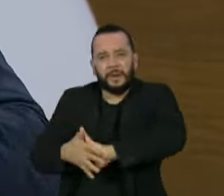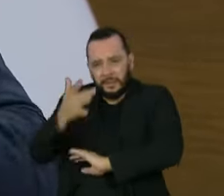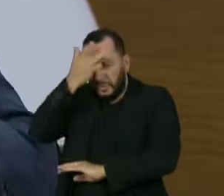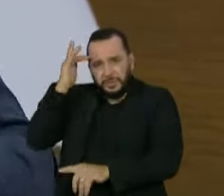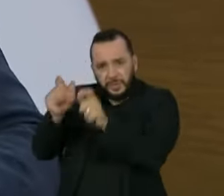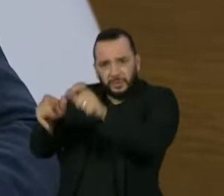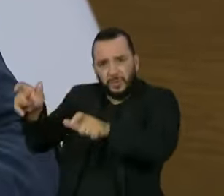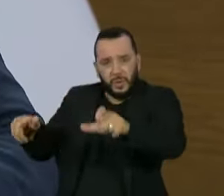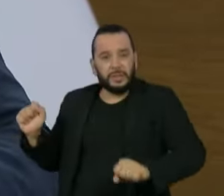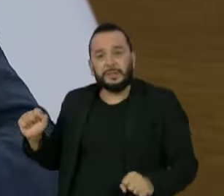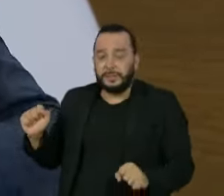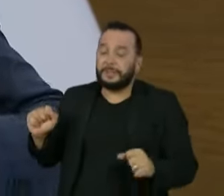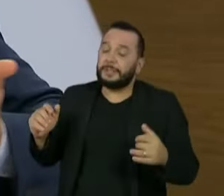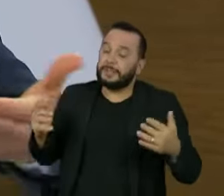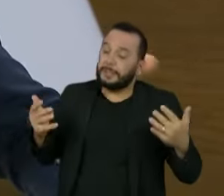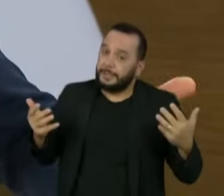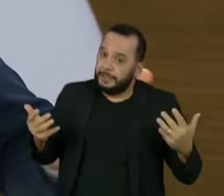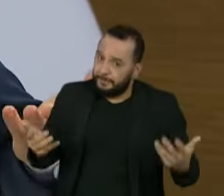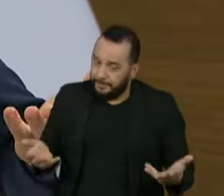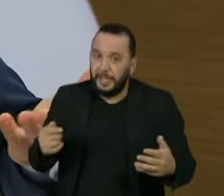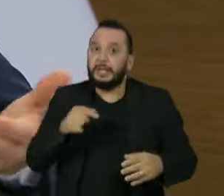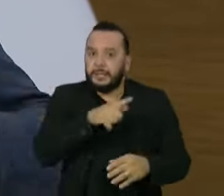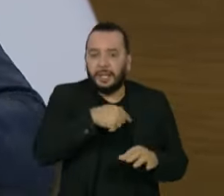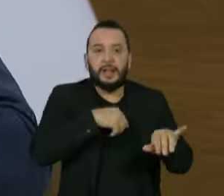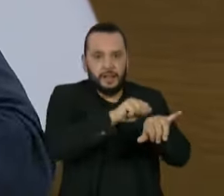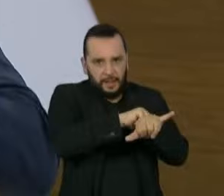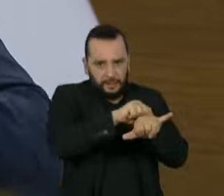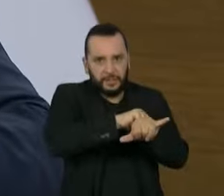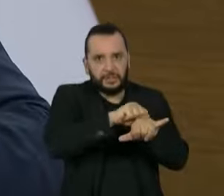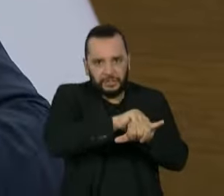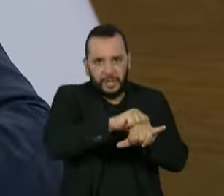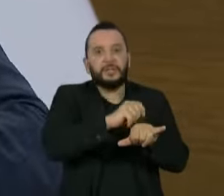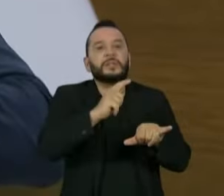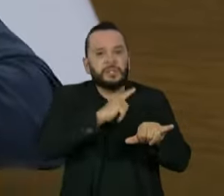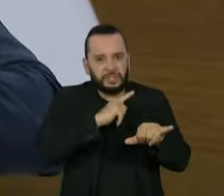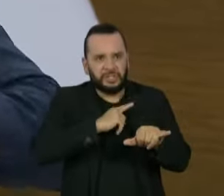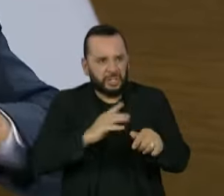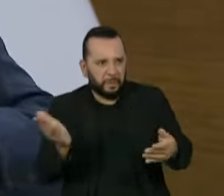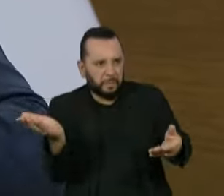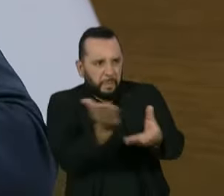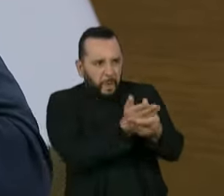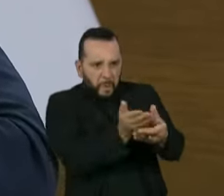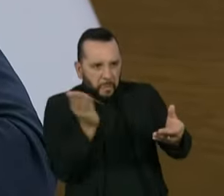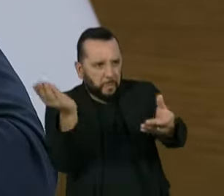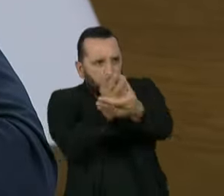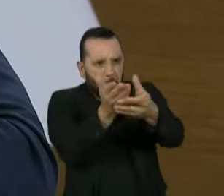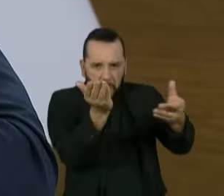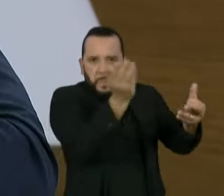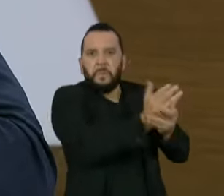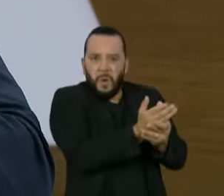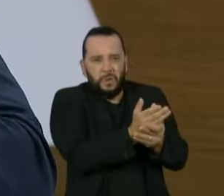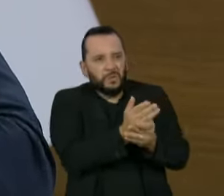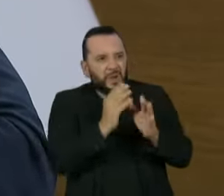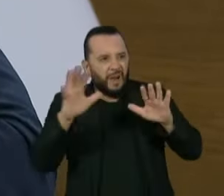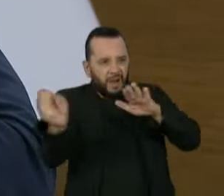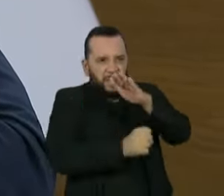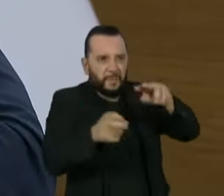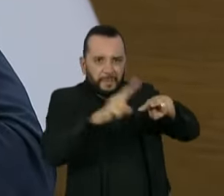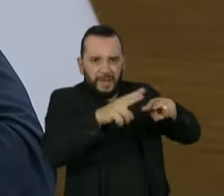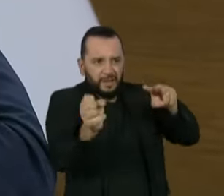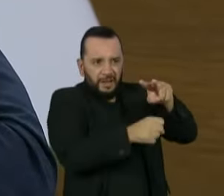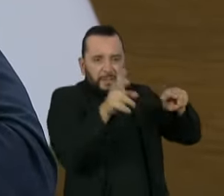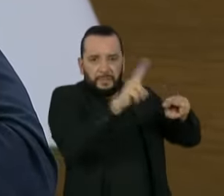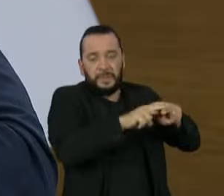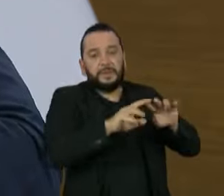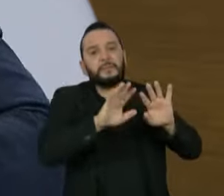Mas o que nós não sabíamos é que, por trás disso, nós tínhamos a quebra daquilo que é sagrado no processo penal, que é a quebra do